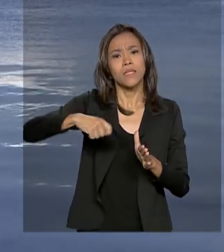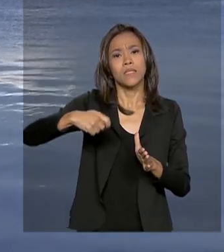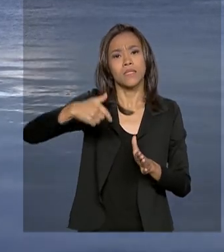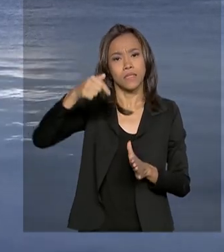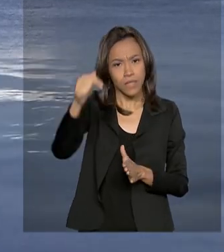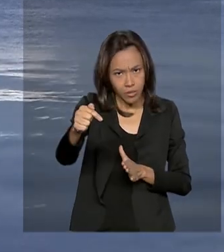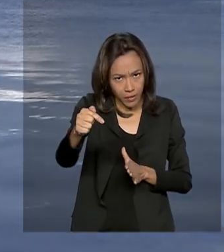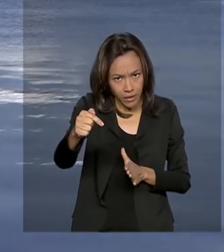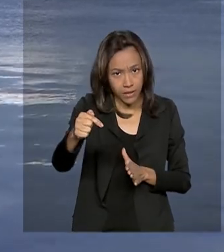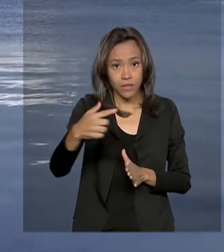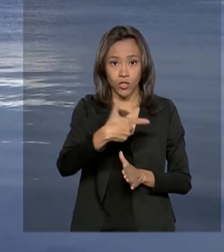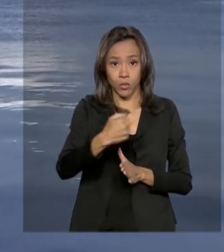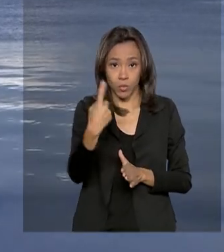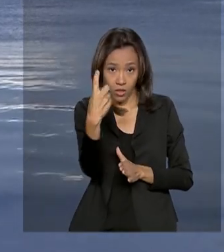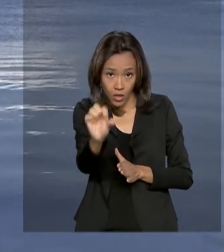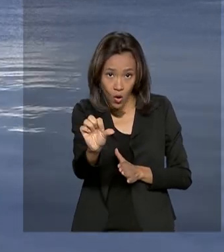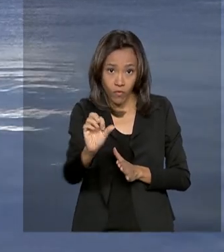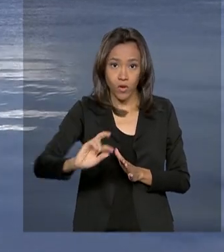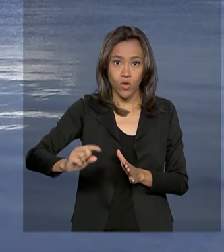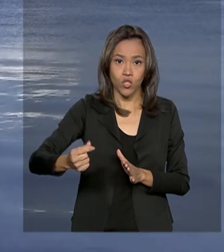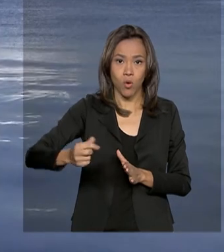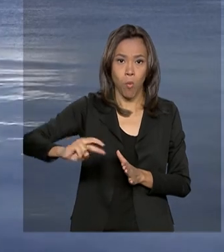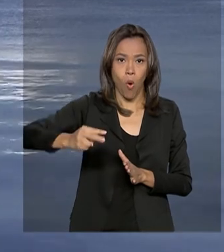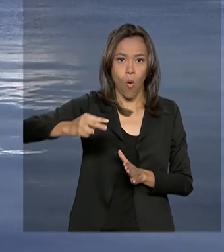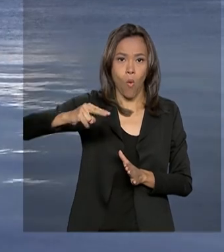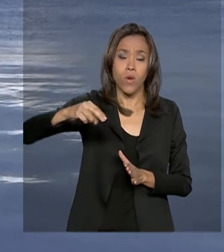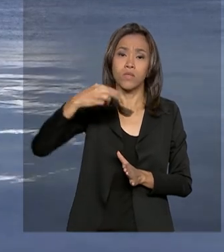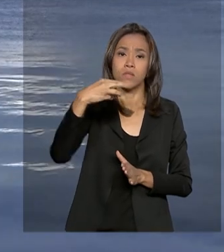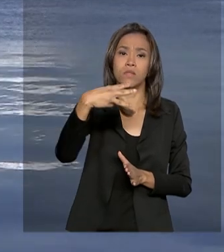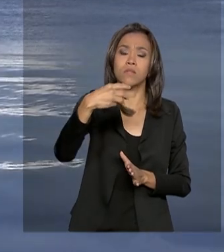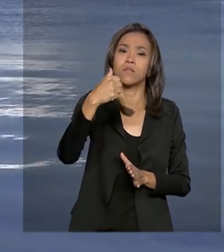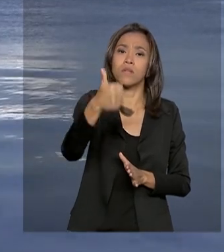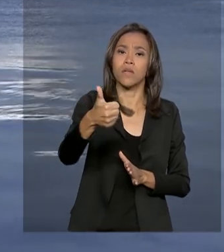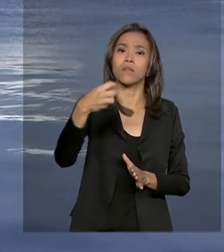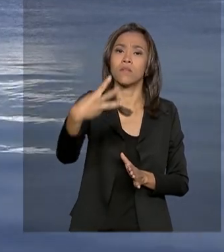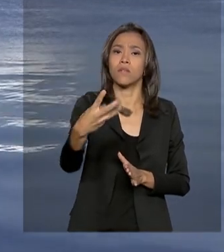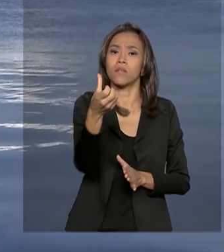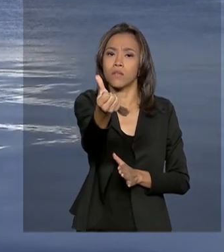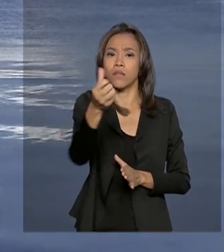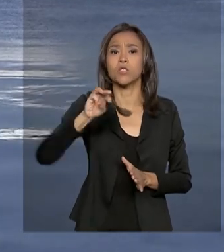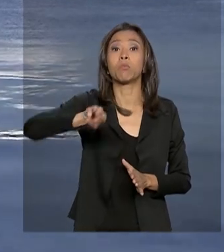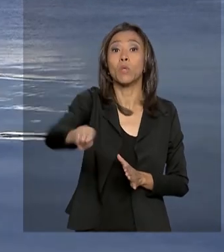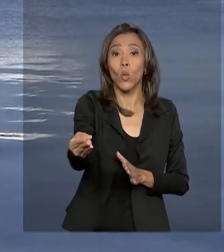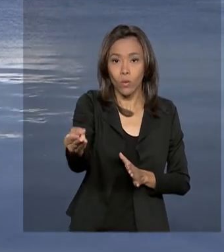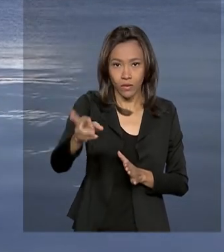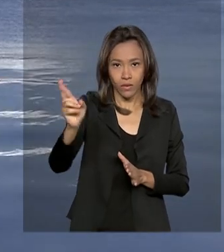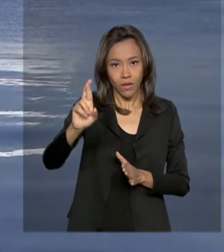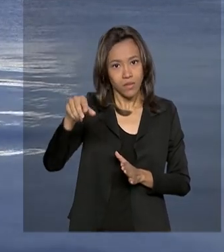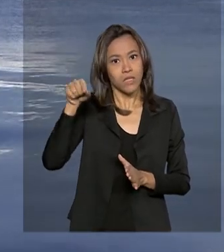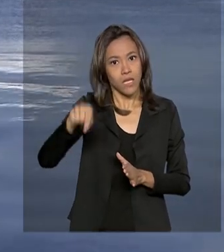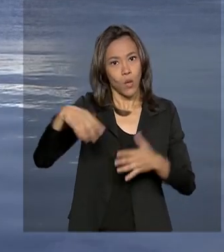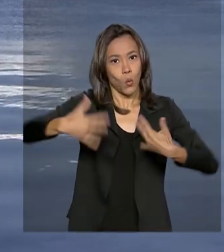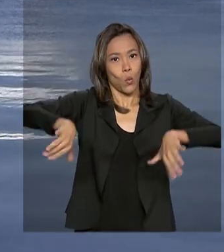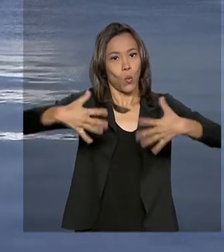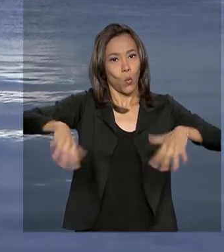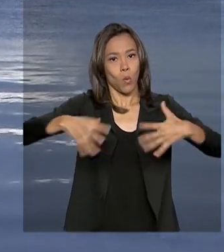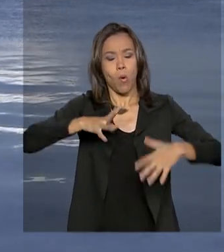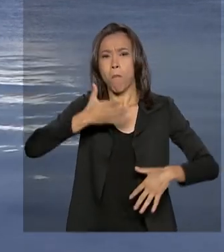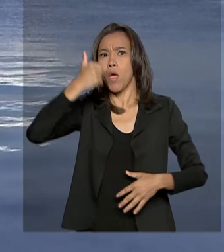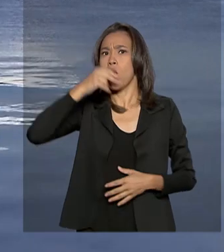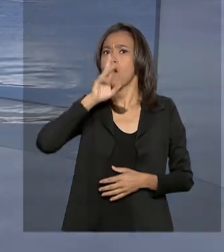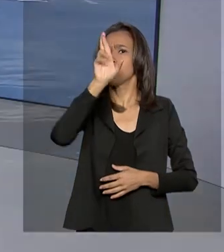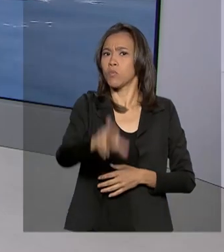2019, o faturamento atingiu 136 milhões de reais, que é o maior resultado dos últimos quatro anos.